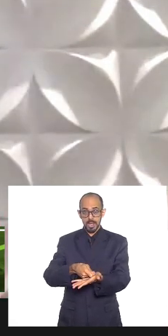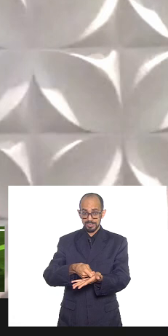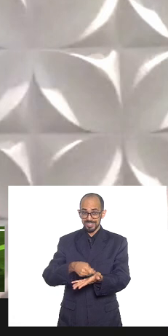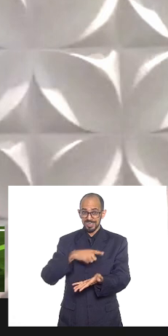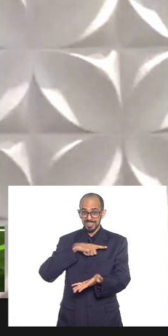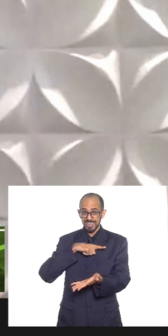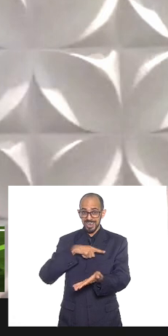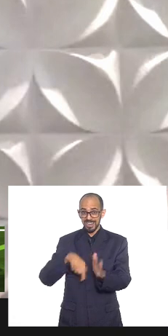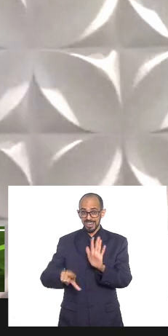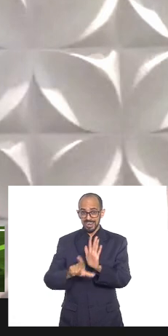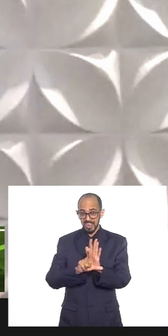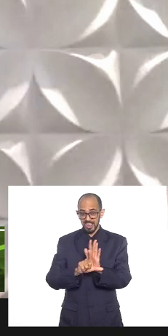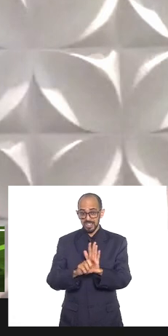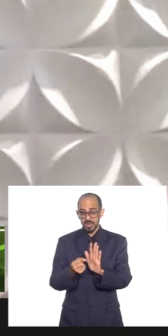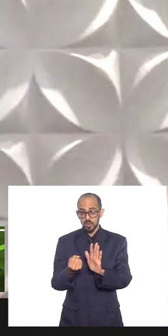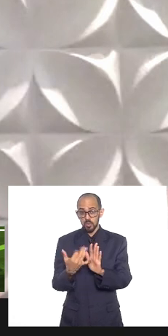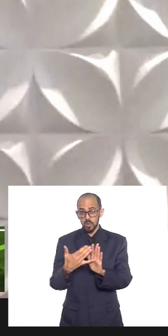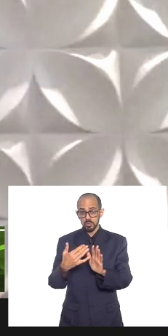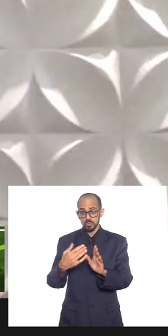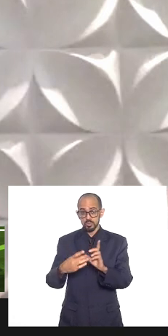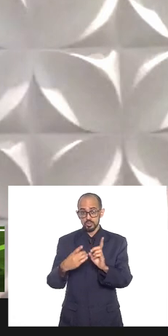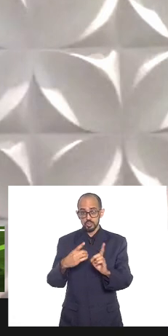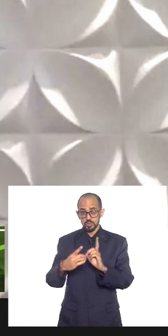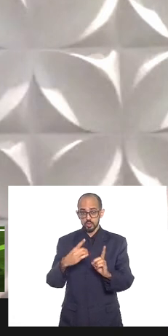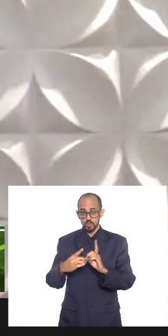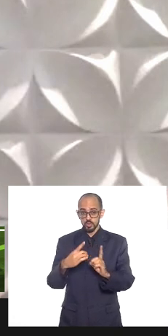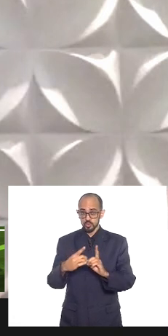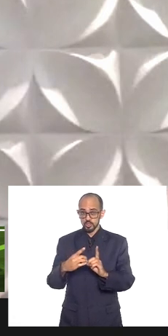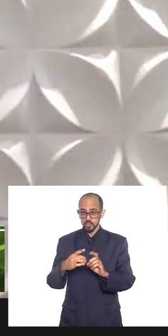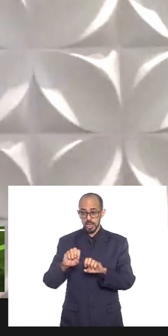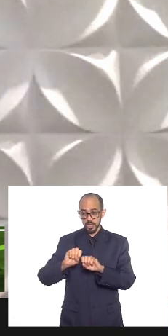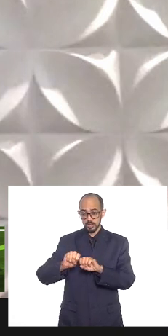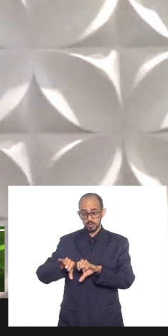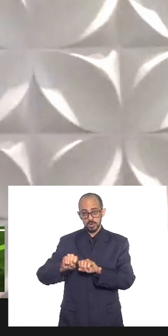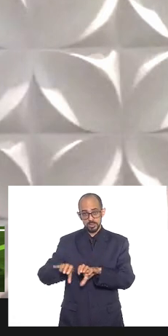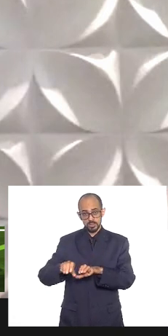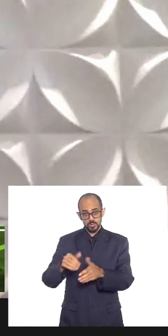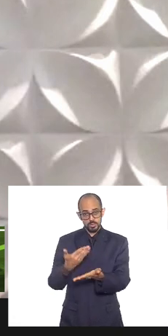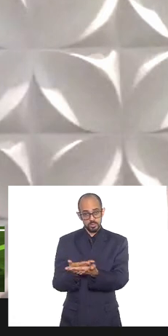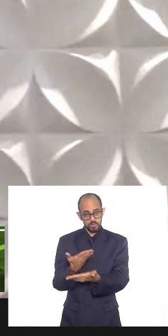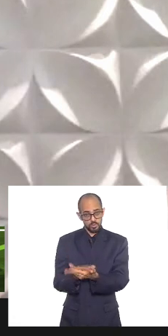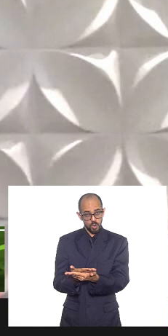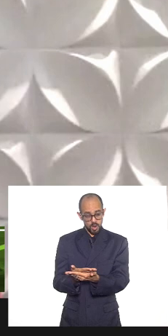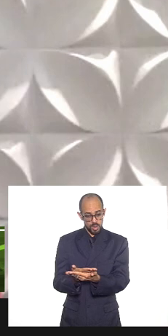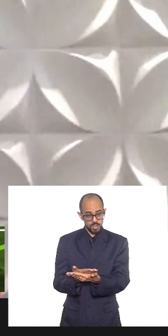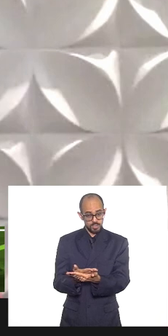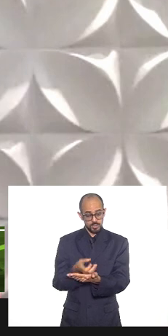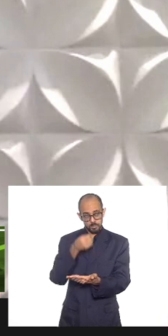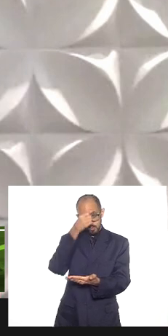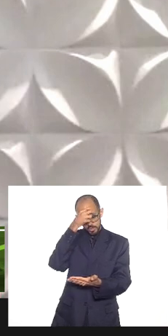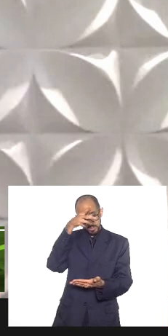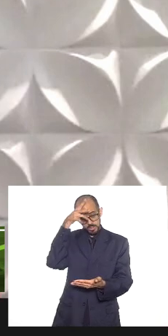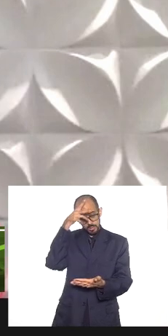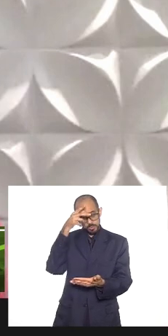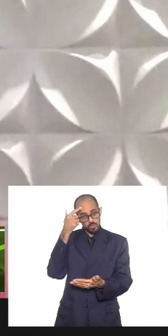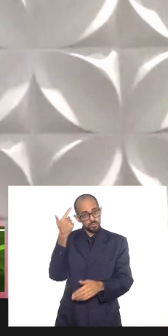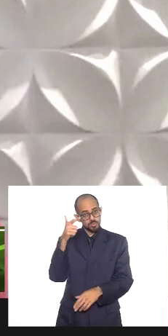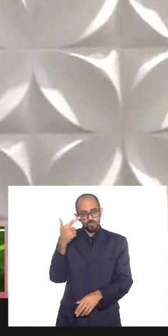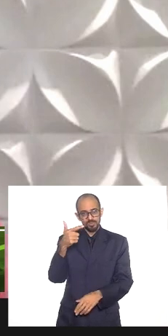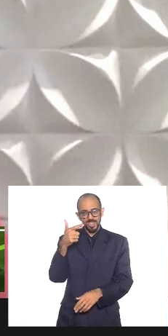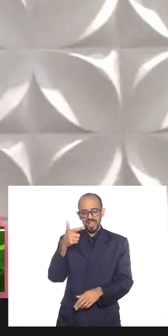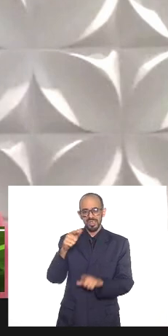que quando se discute a educação nas escolas do nosso município não há